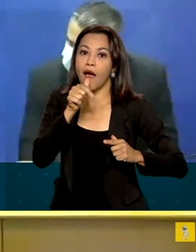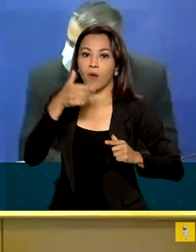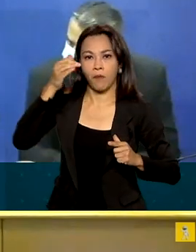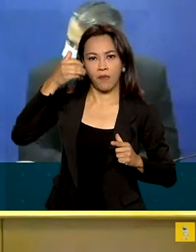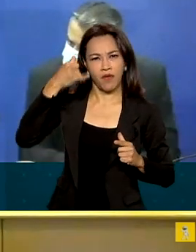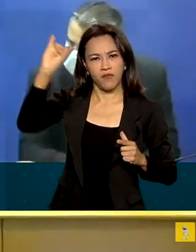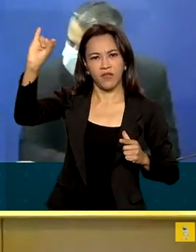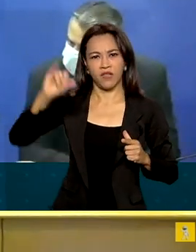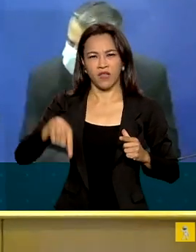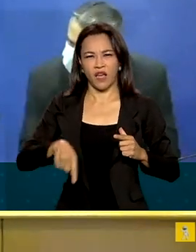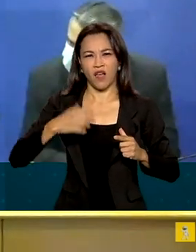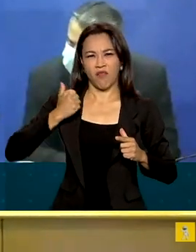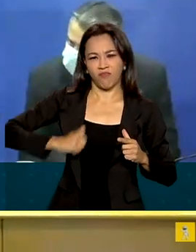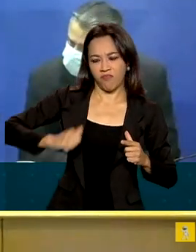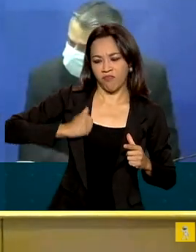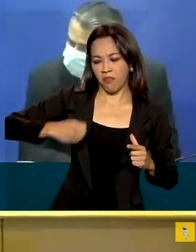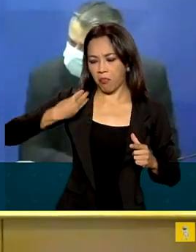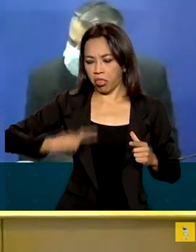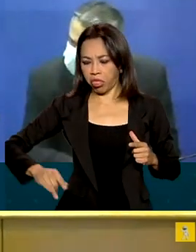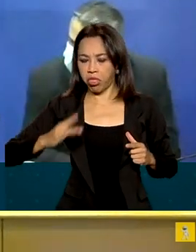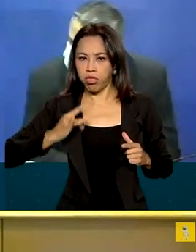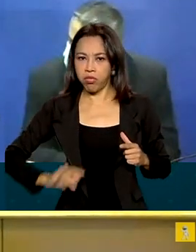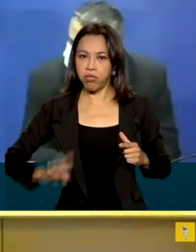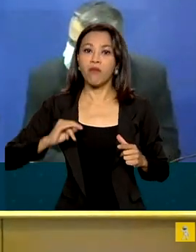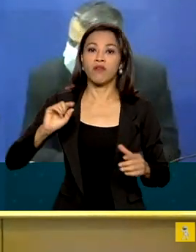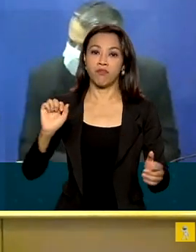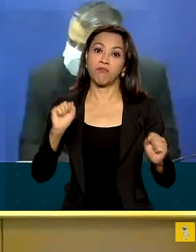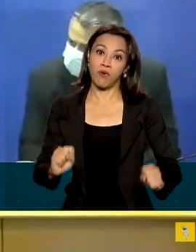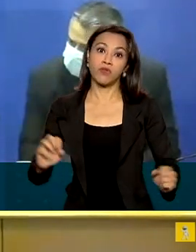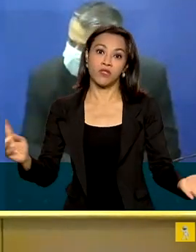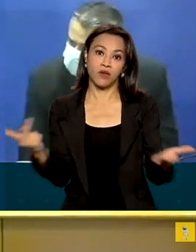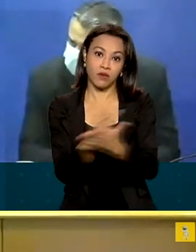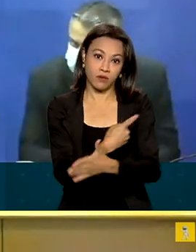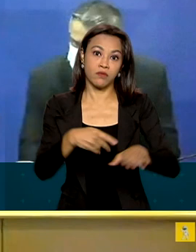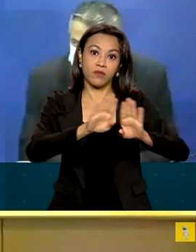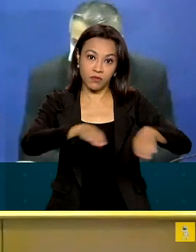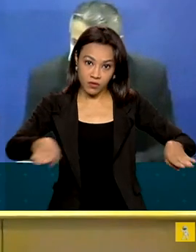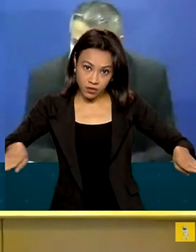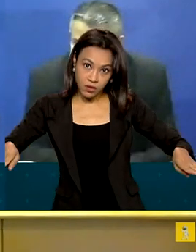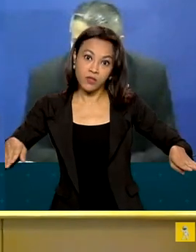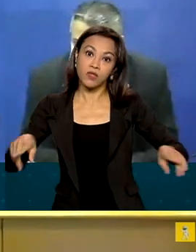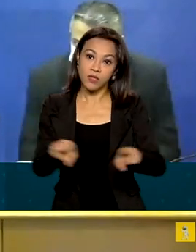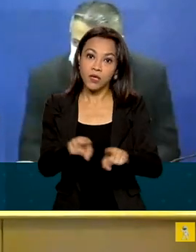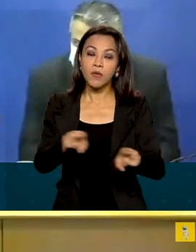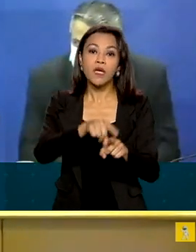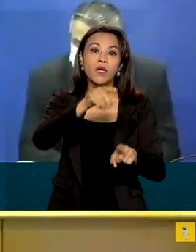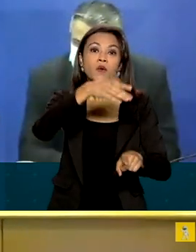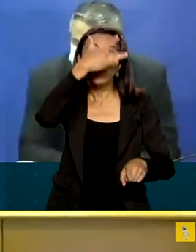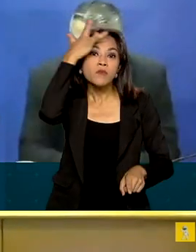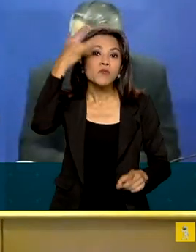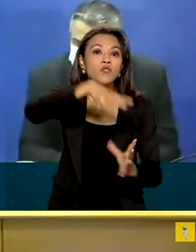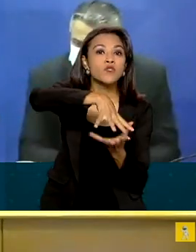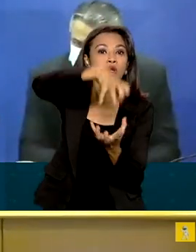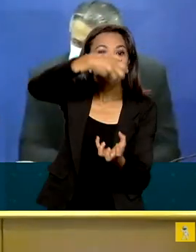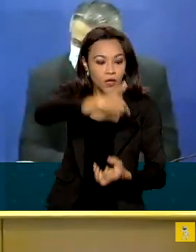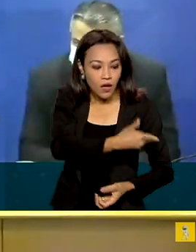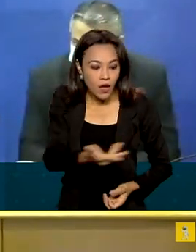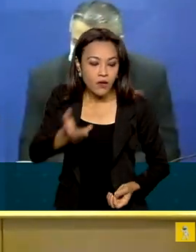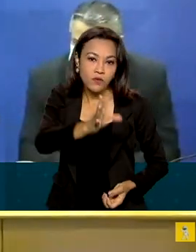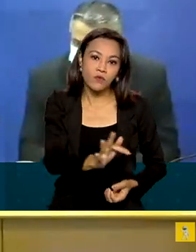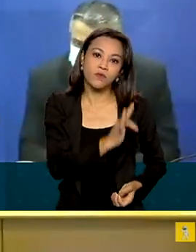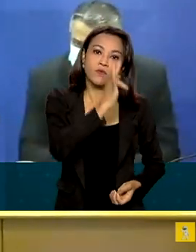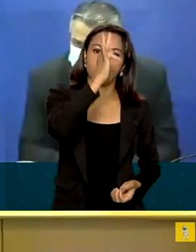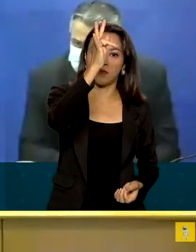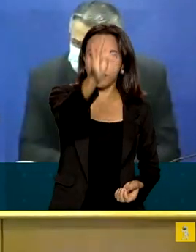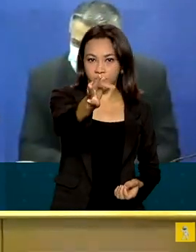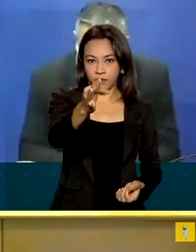síndromes diarreicas que podem atingir nossas crianças e os nossos idosos, o nosso futuro e a nossa